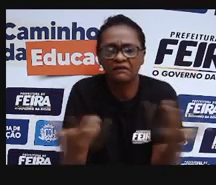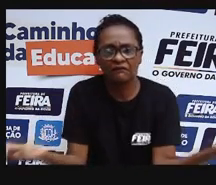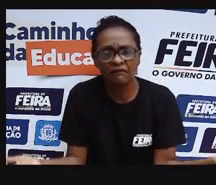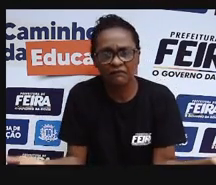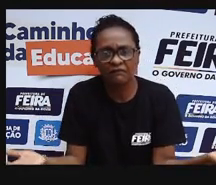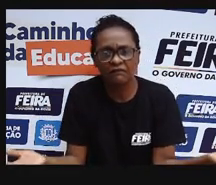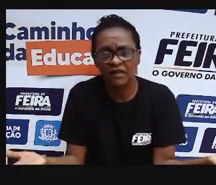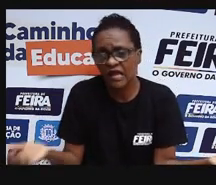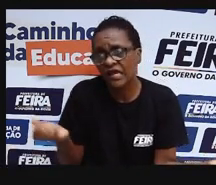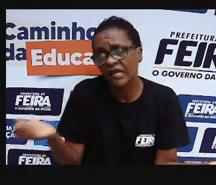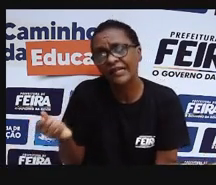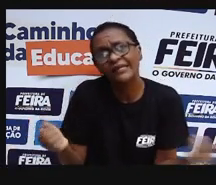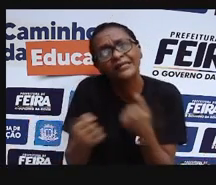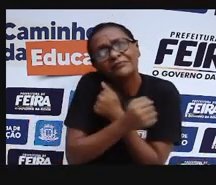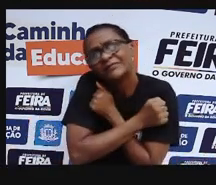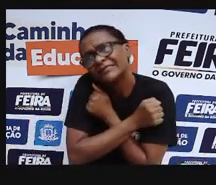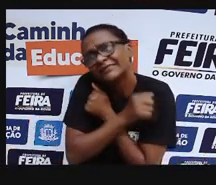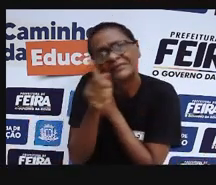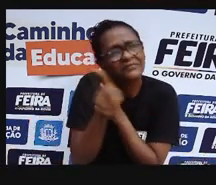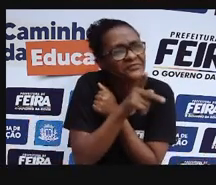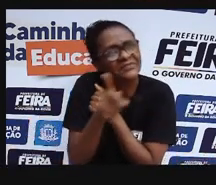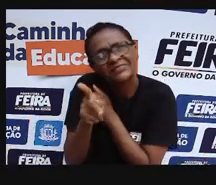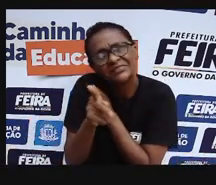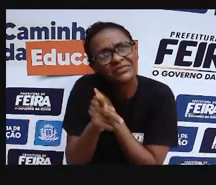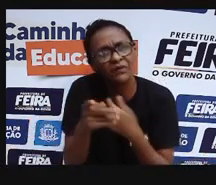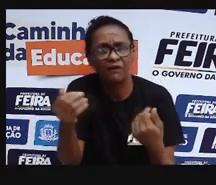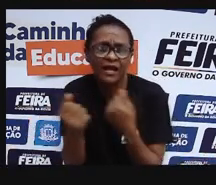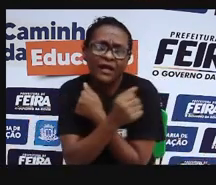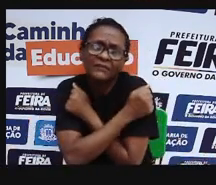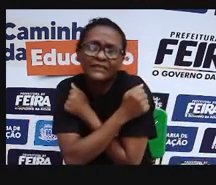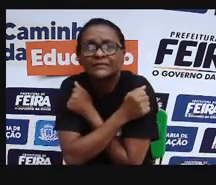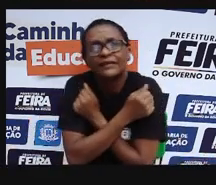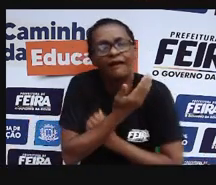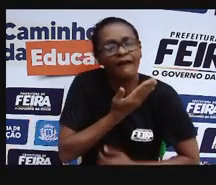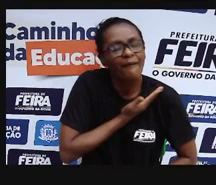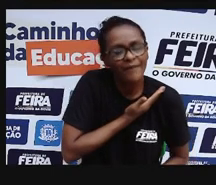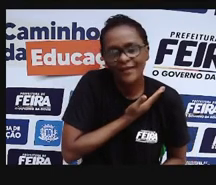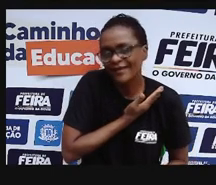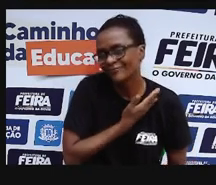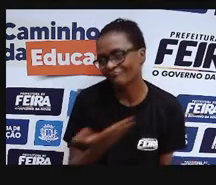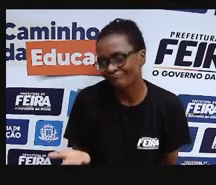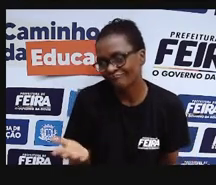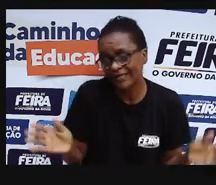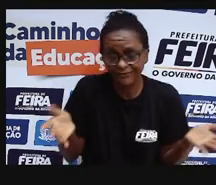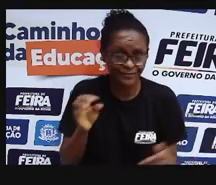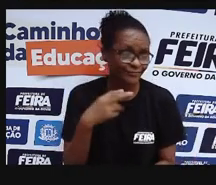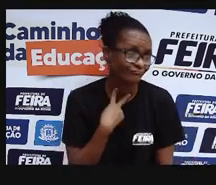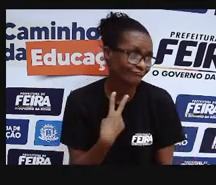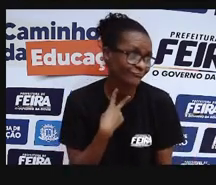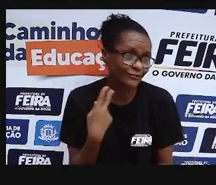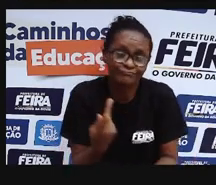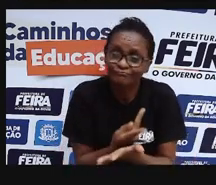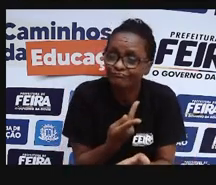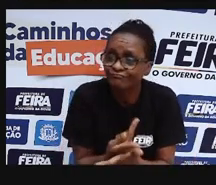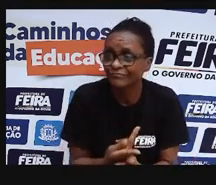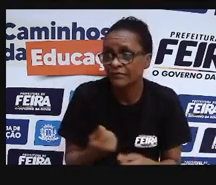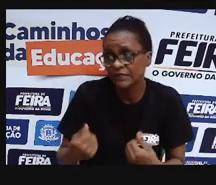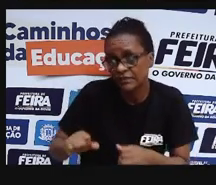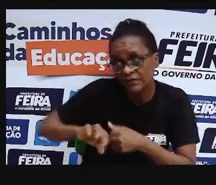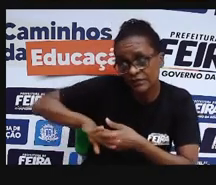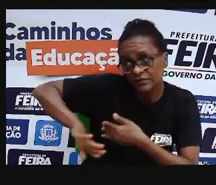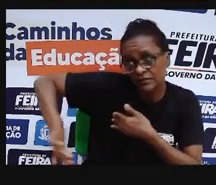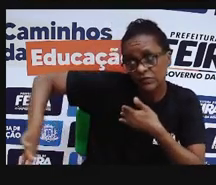resenha. Por quê? Porque nós estamos vivendo um momento muito grave com a nossa população, e,